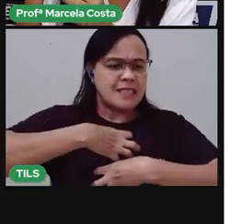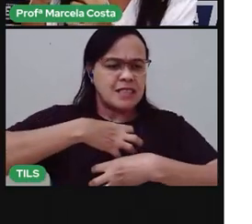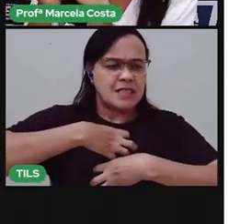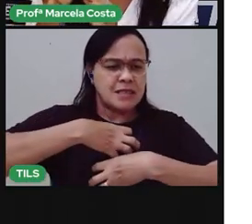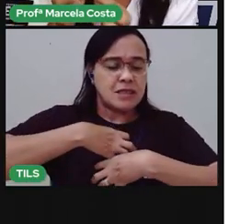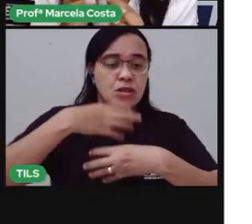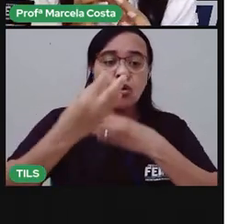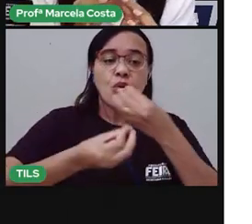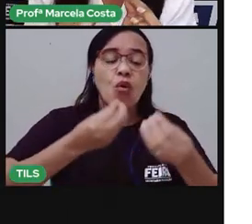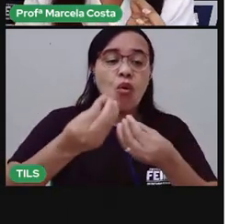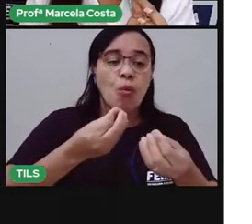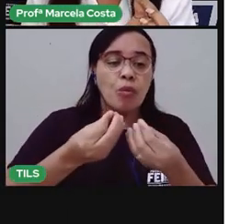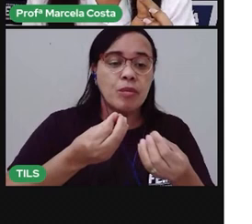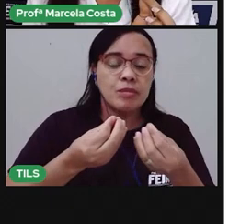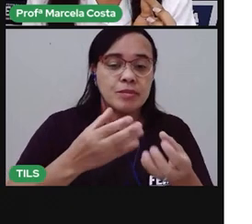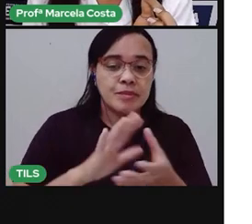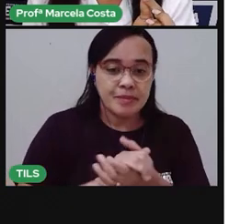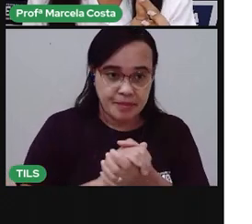Olha.